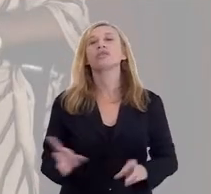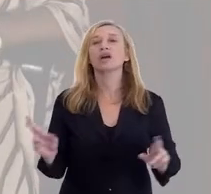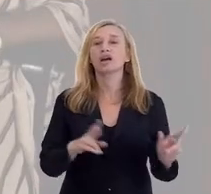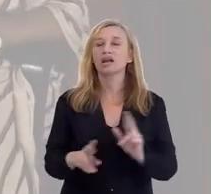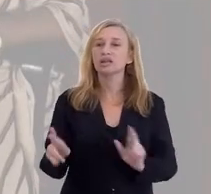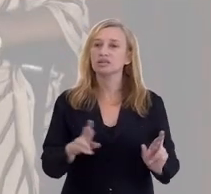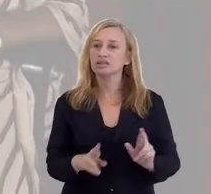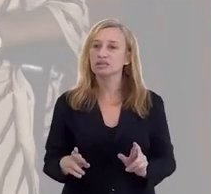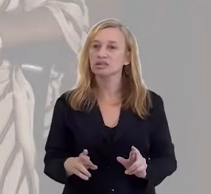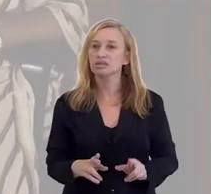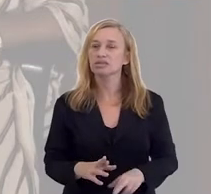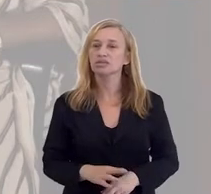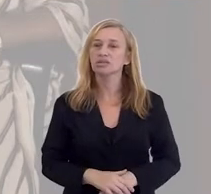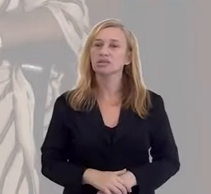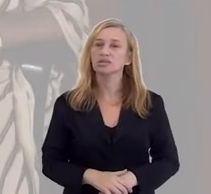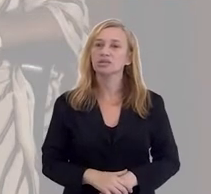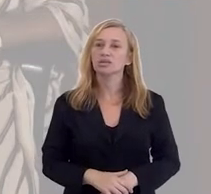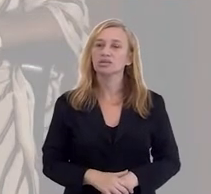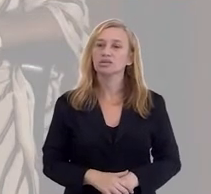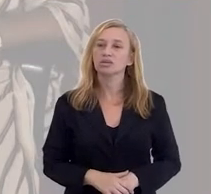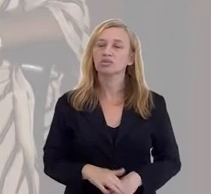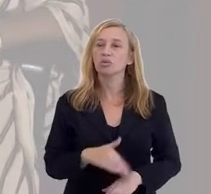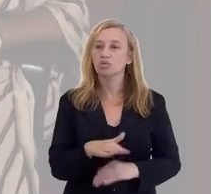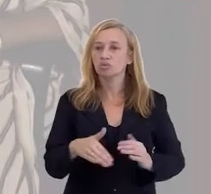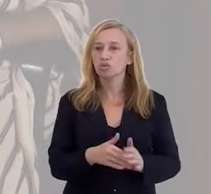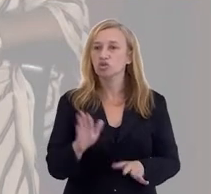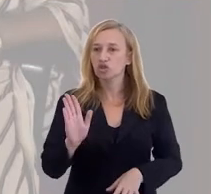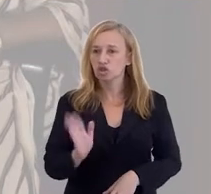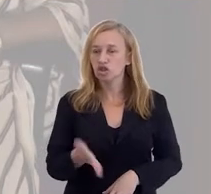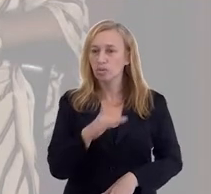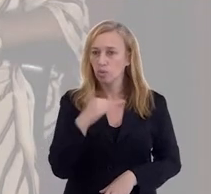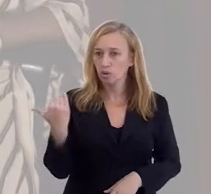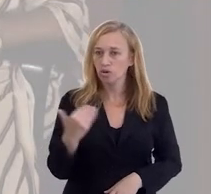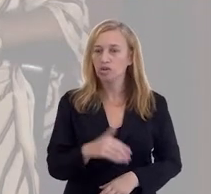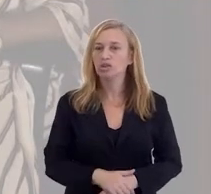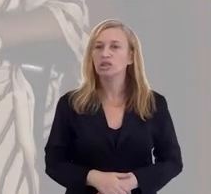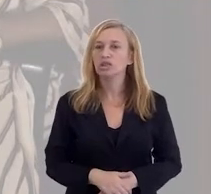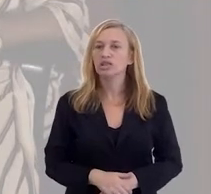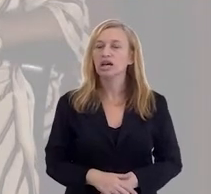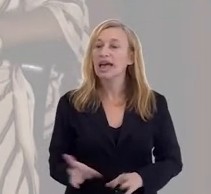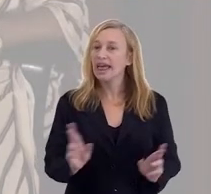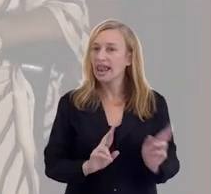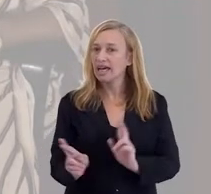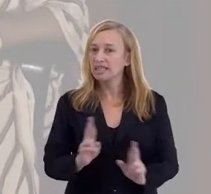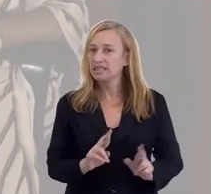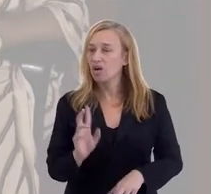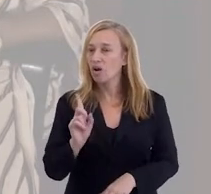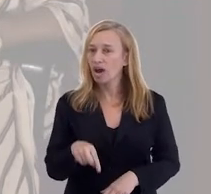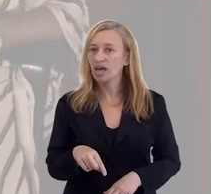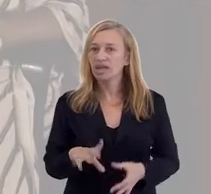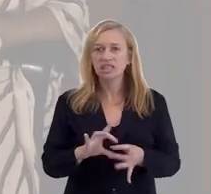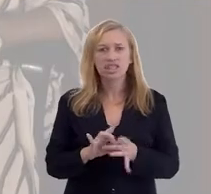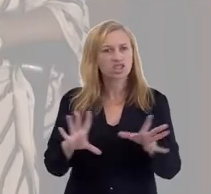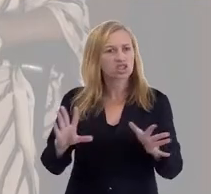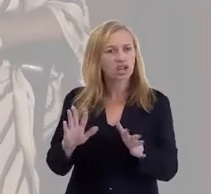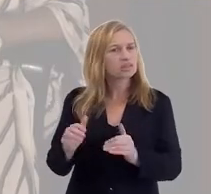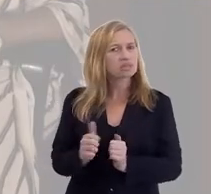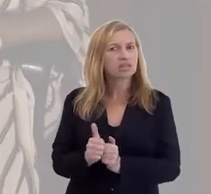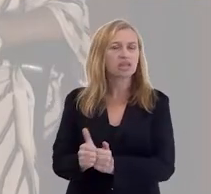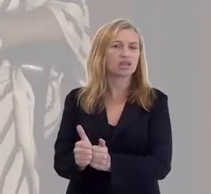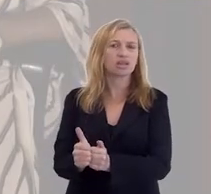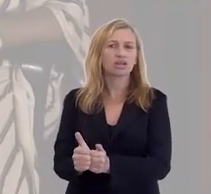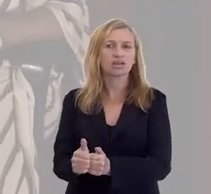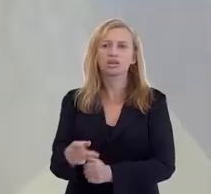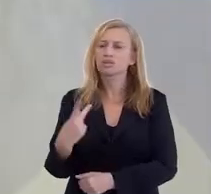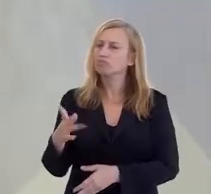desencarno, com aquele que já foi? A melhor relação é a gente deixar ele seguir o seu caminho.